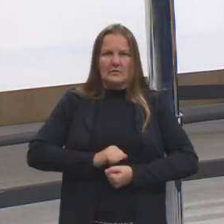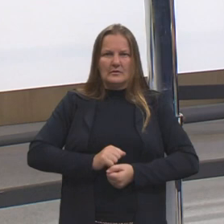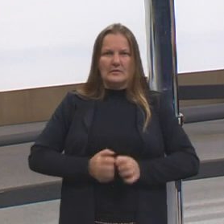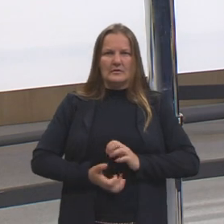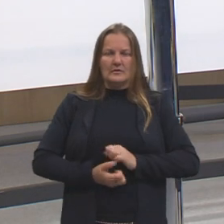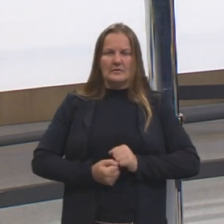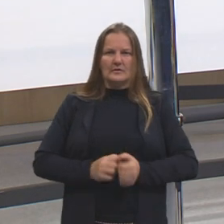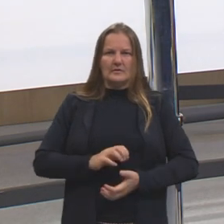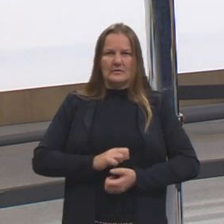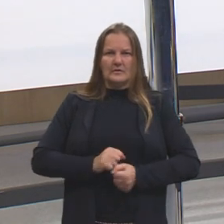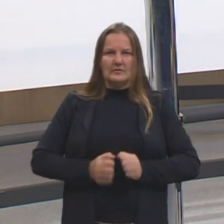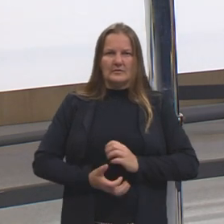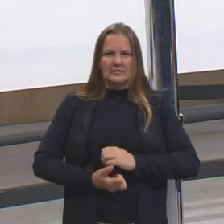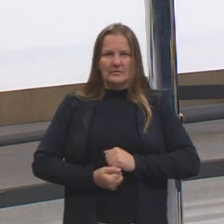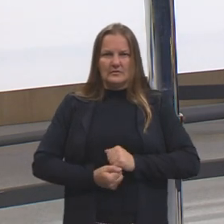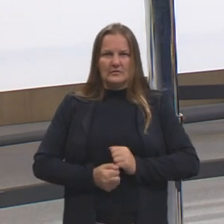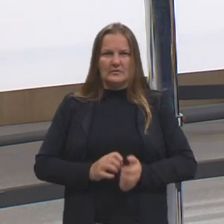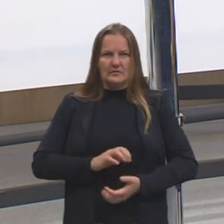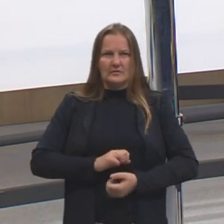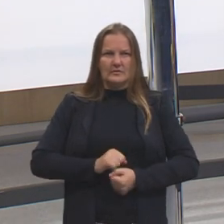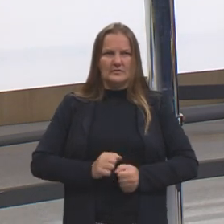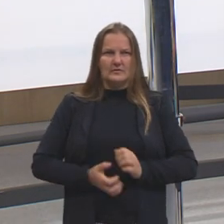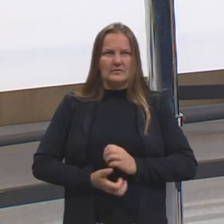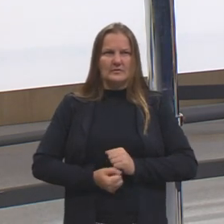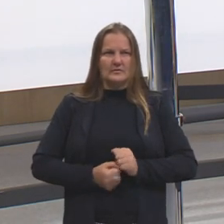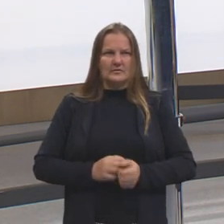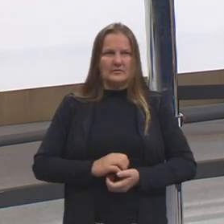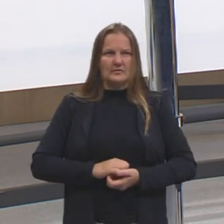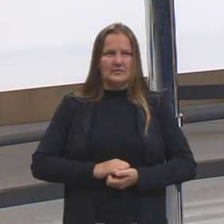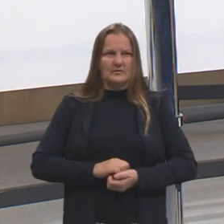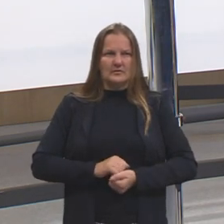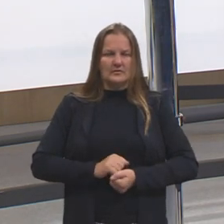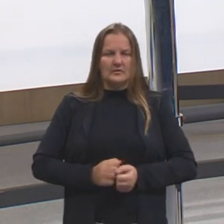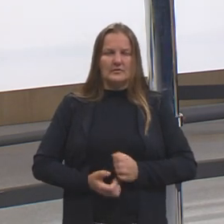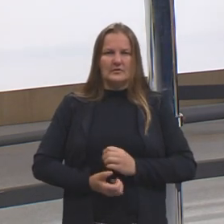Esse bolo alimentar vai chegar no estômago. Deixa eu ver como é que fica melhor aqui.